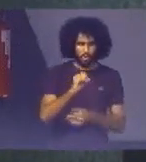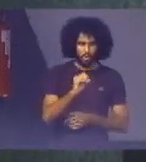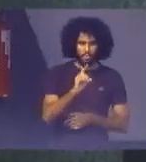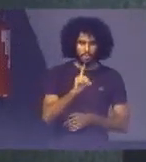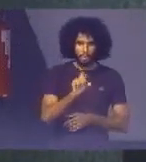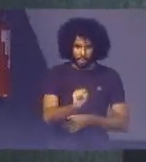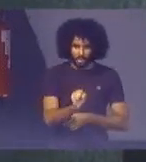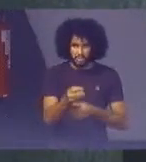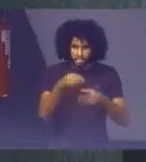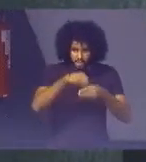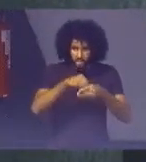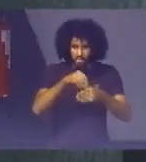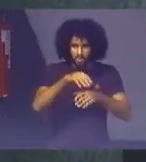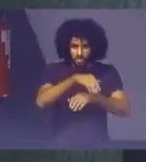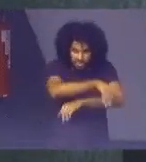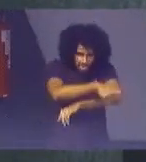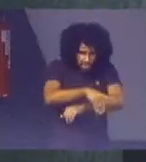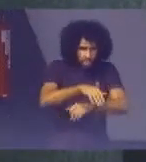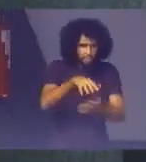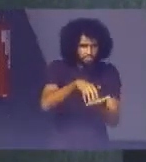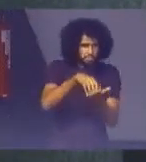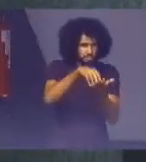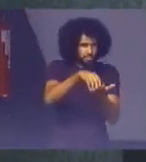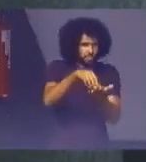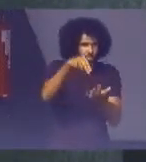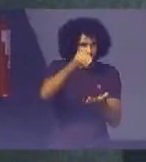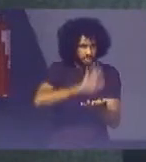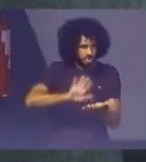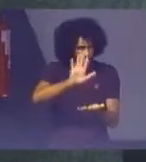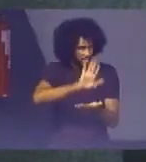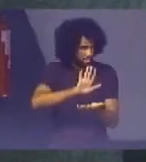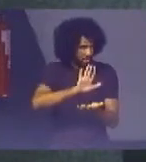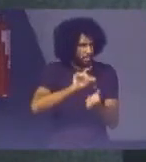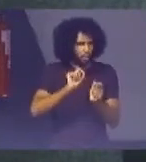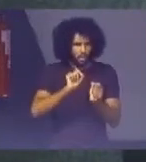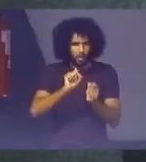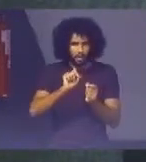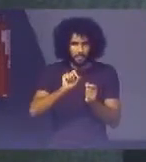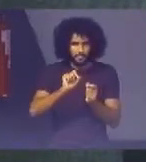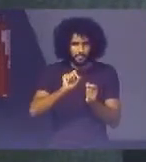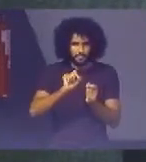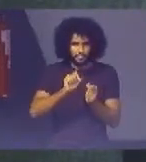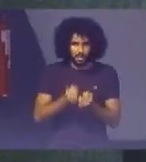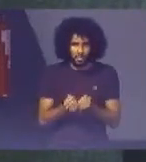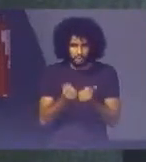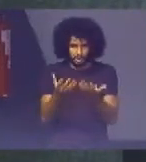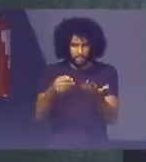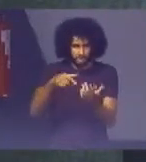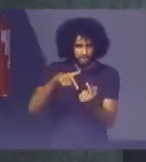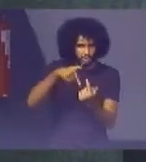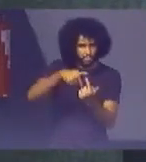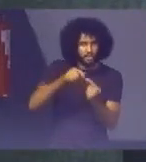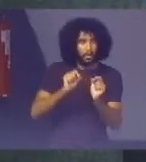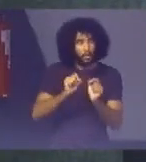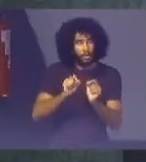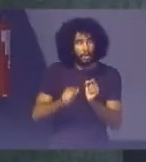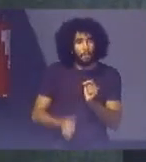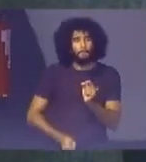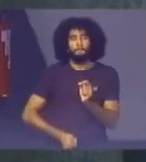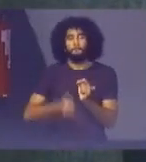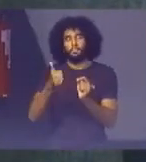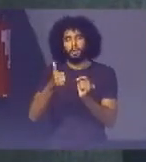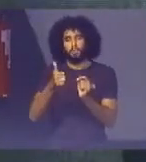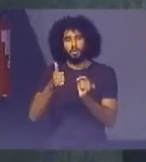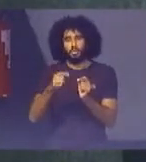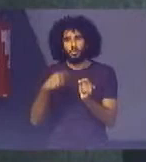exercício Essa nacionalização Das metas Ela é um primeiro passo Para que os